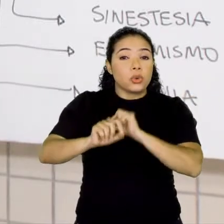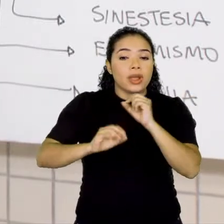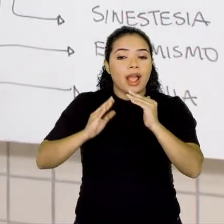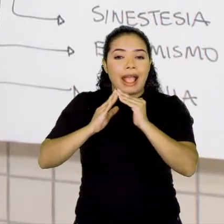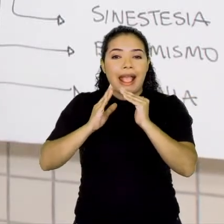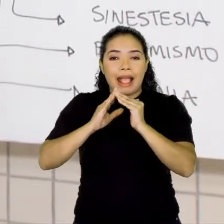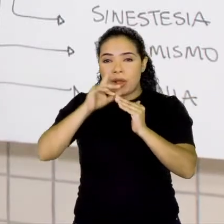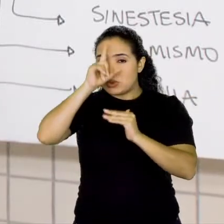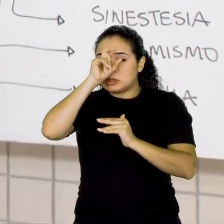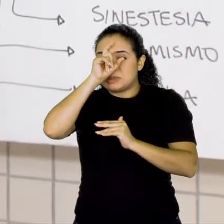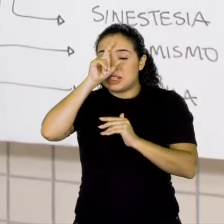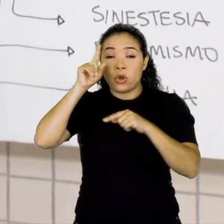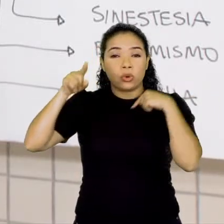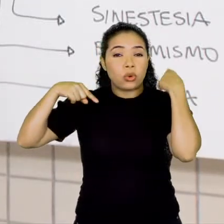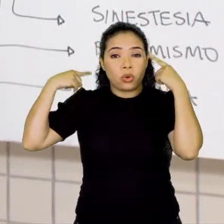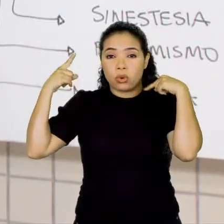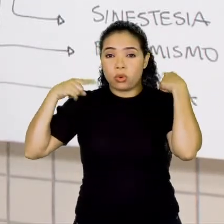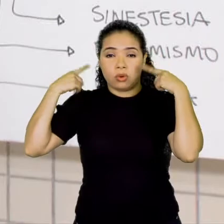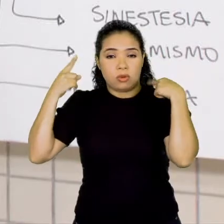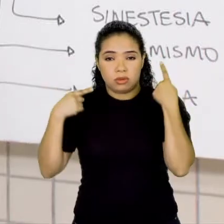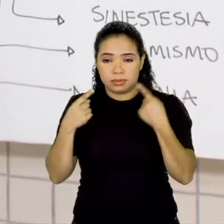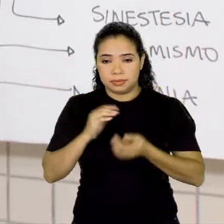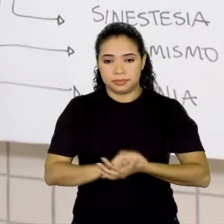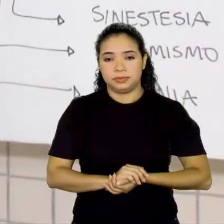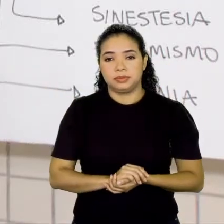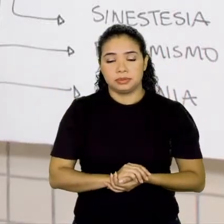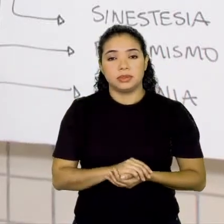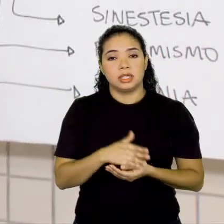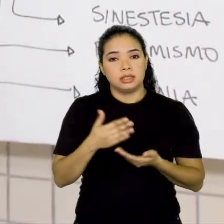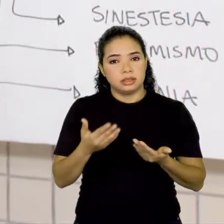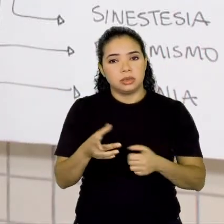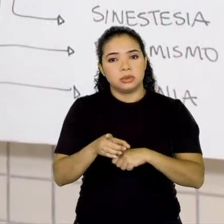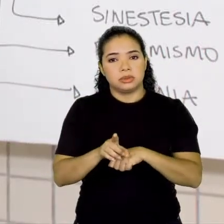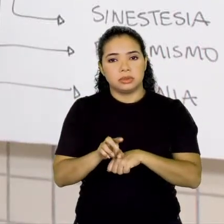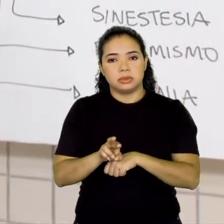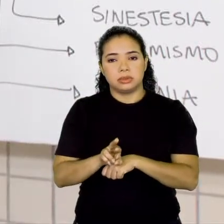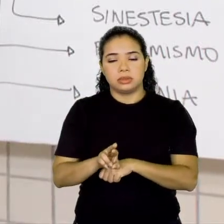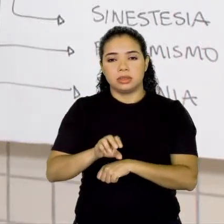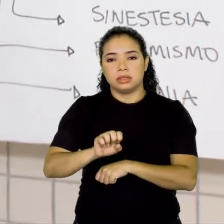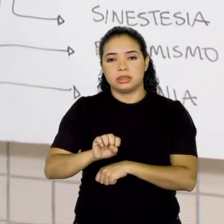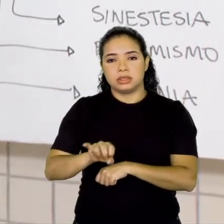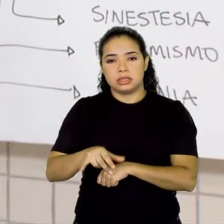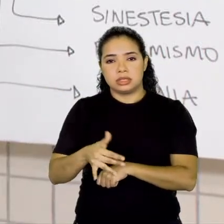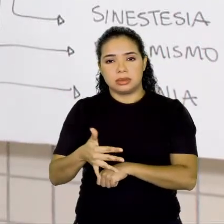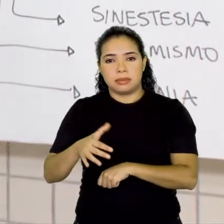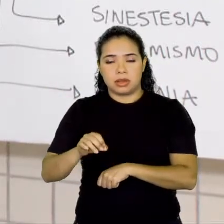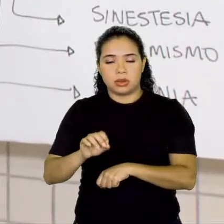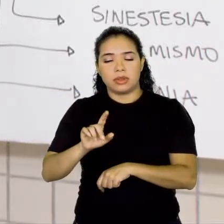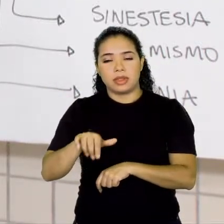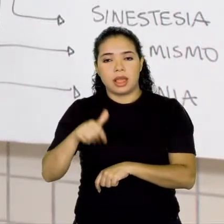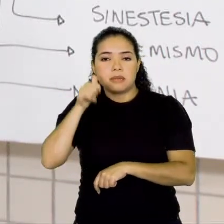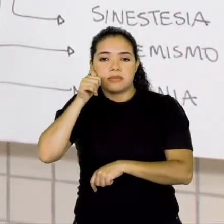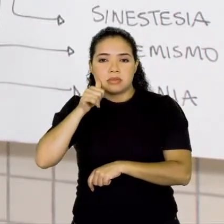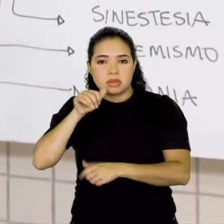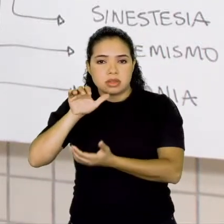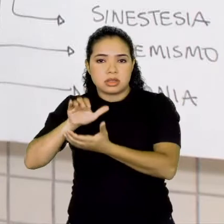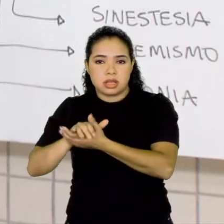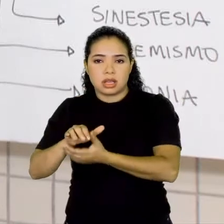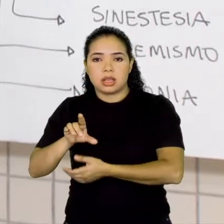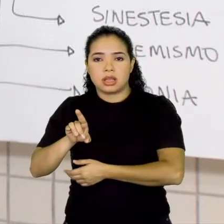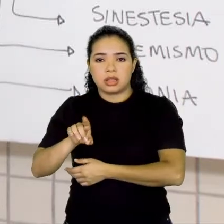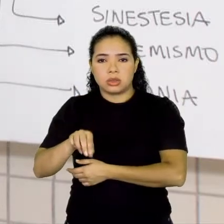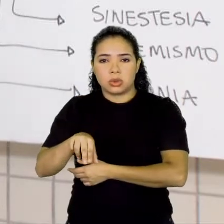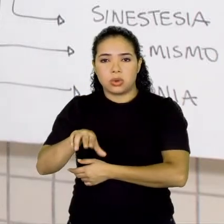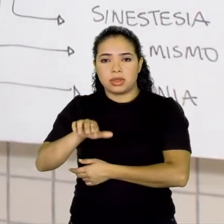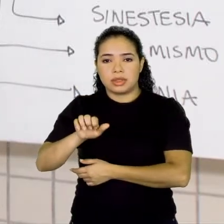que é a esposa lá do médico, do doutor Simão, a dona Evarista, que ele fala assim, dona Evarista era mal